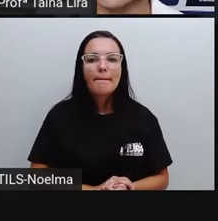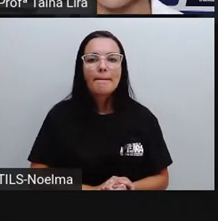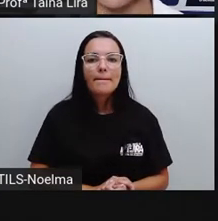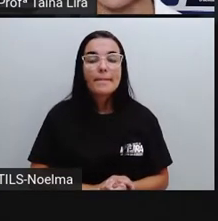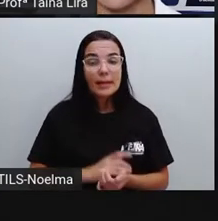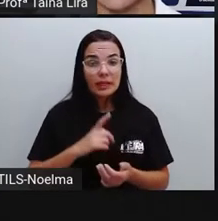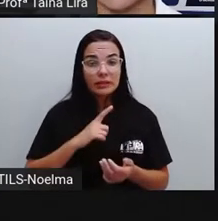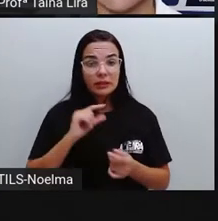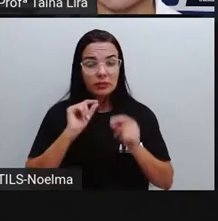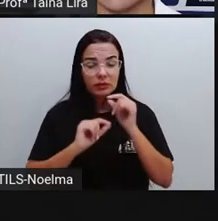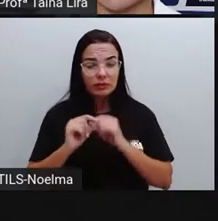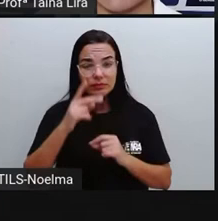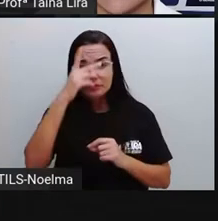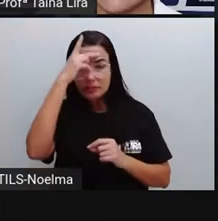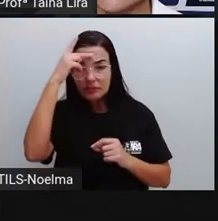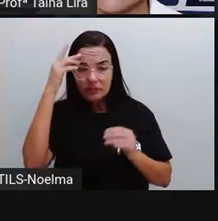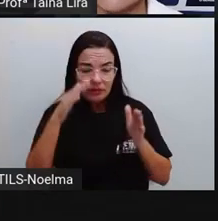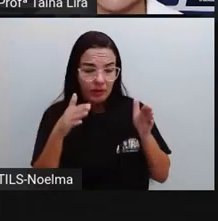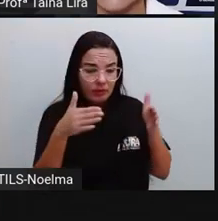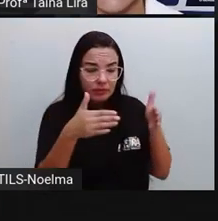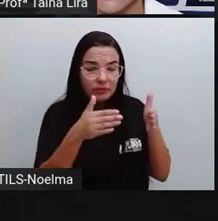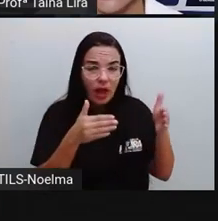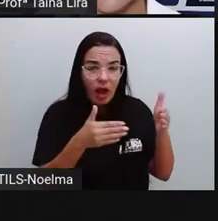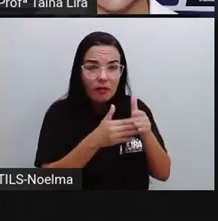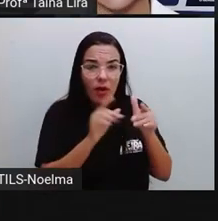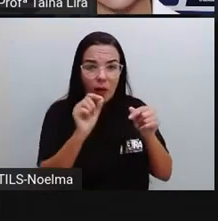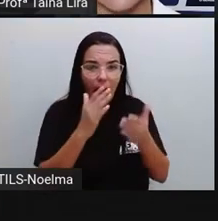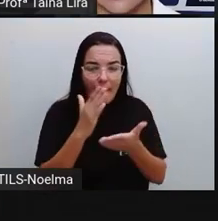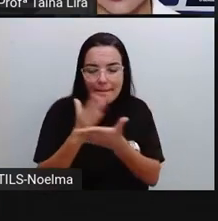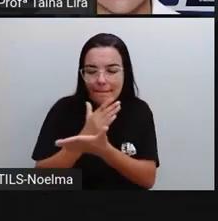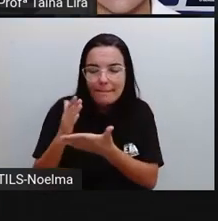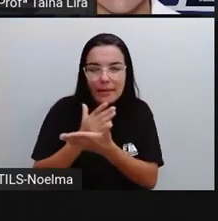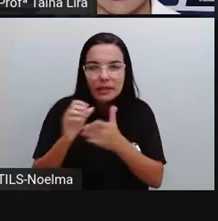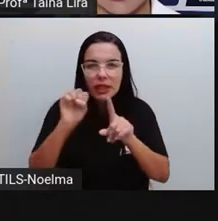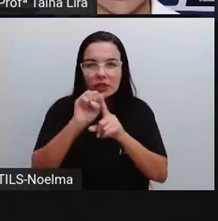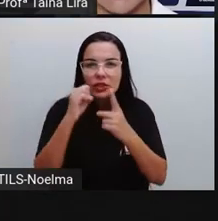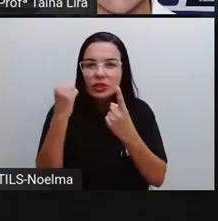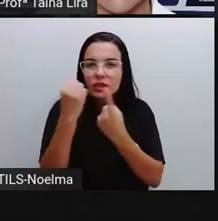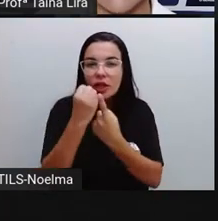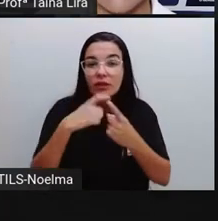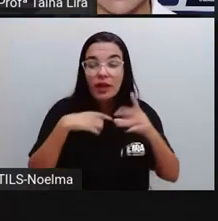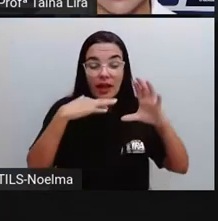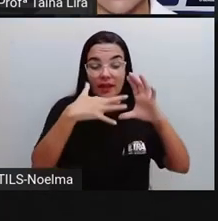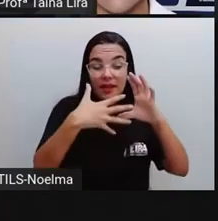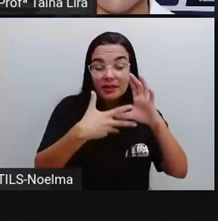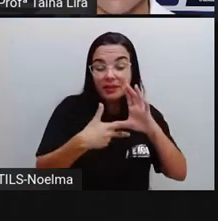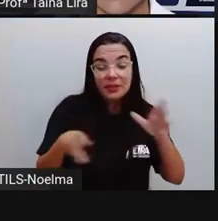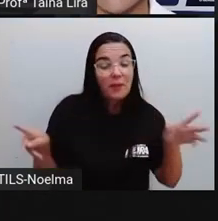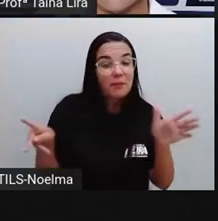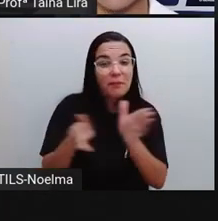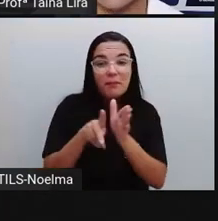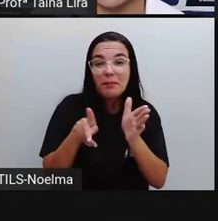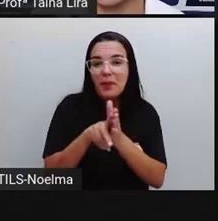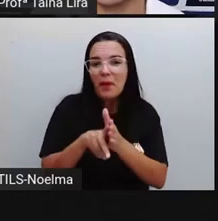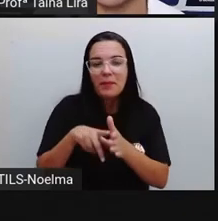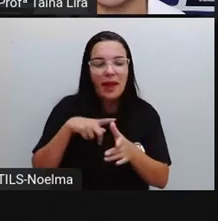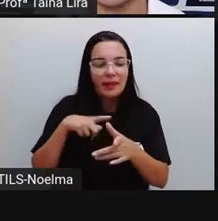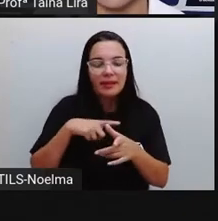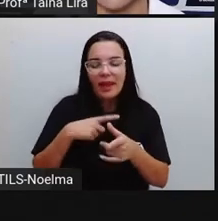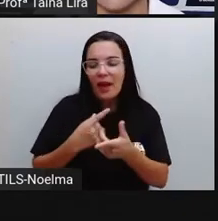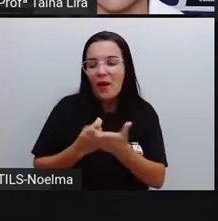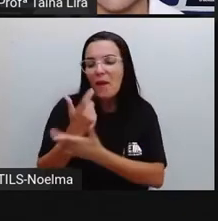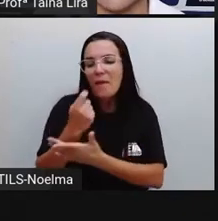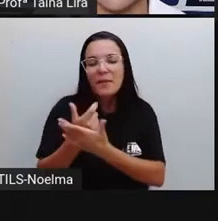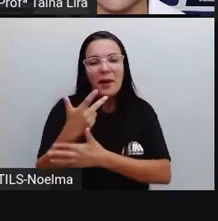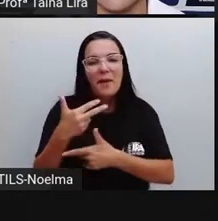Então, o público-alvo é uma parte da sociedade com características adequadas para receber aquela informação sobre